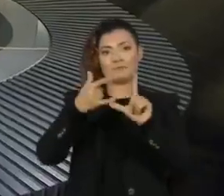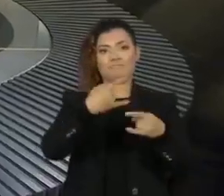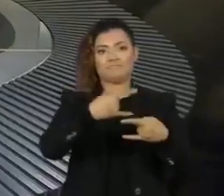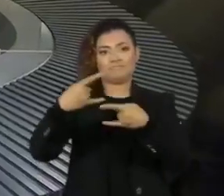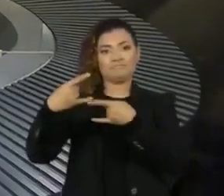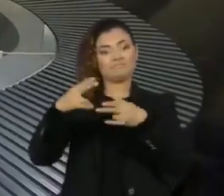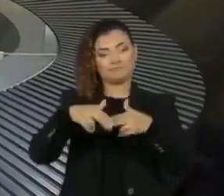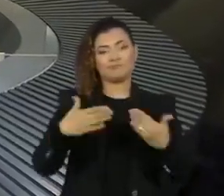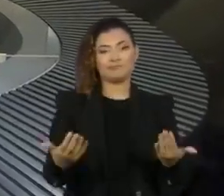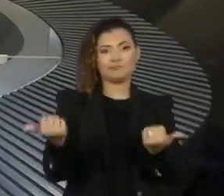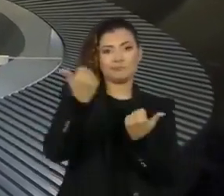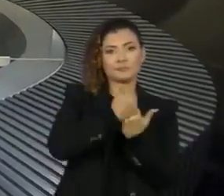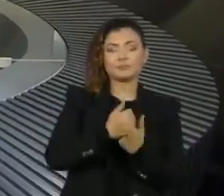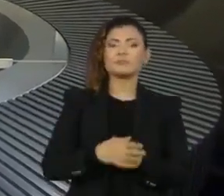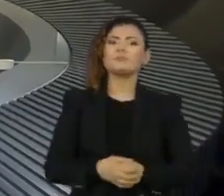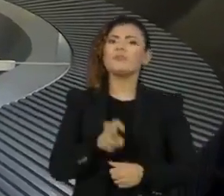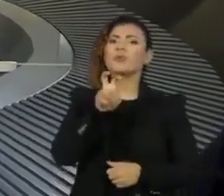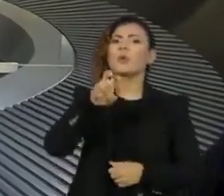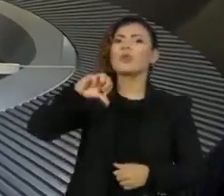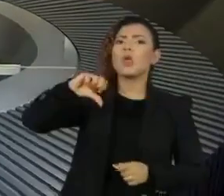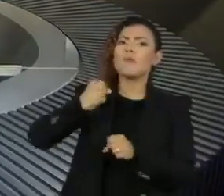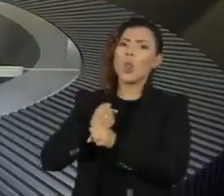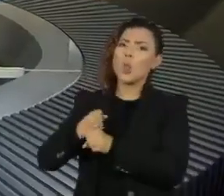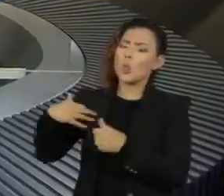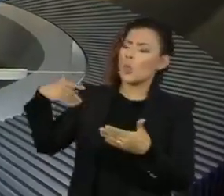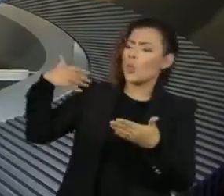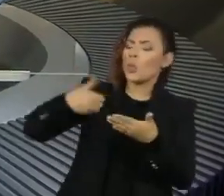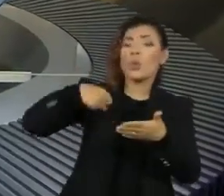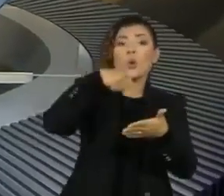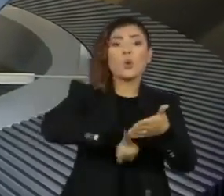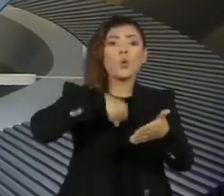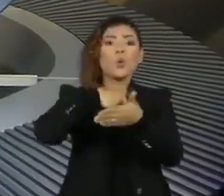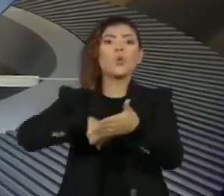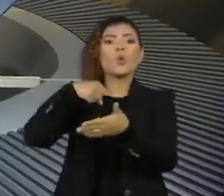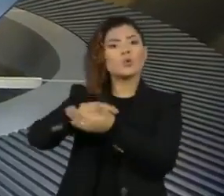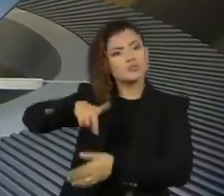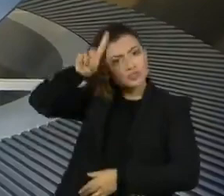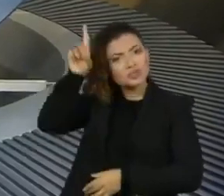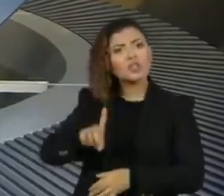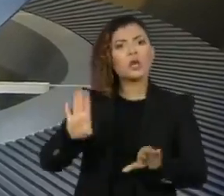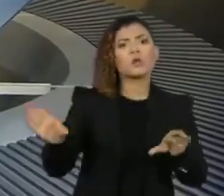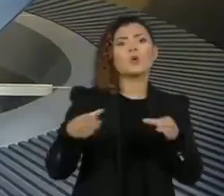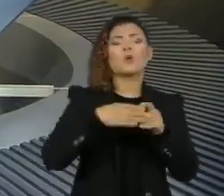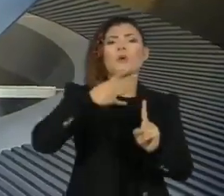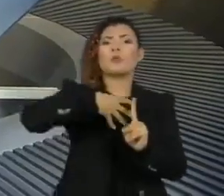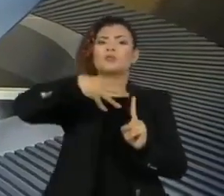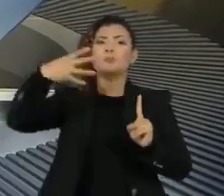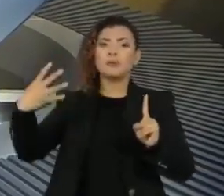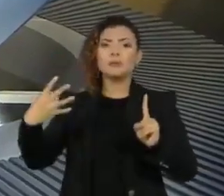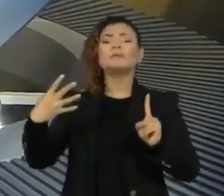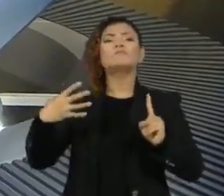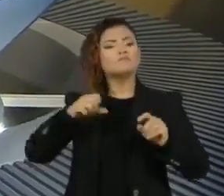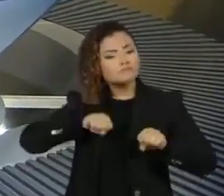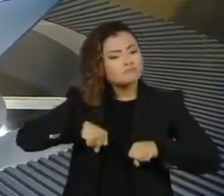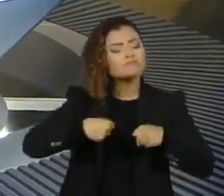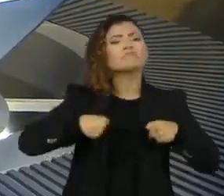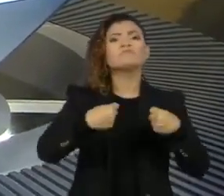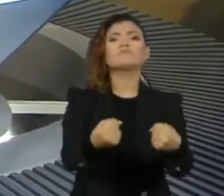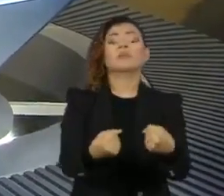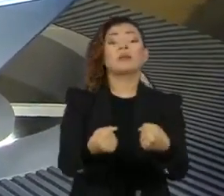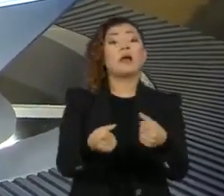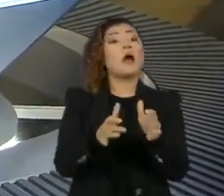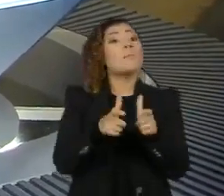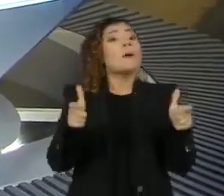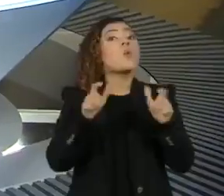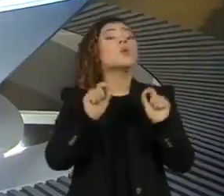Em mais de 50 anos de luta para a conquista e ampliação dos direitos da comunidade LGBTQIA+, na maioria das